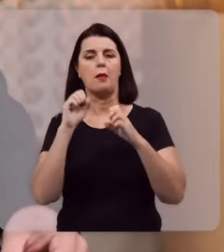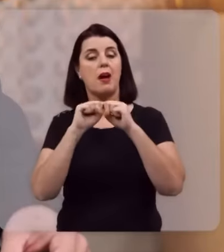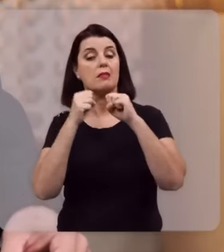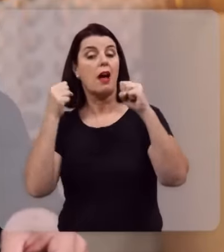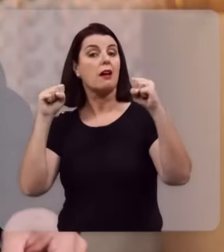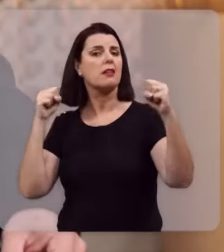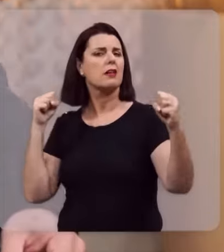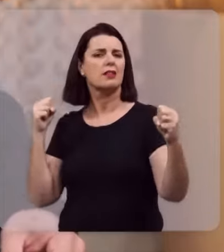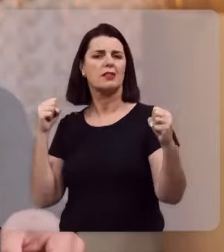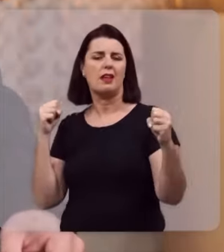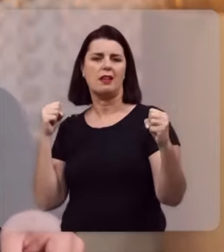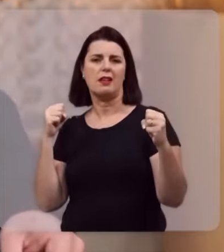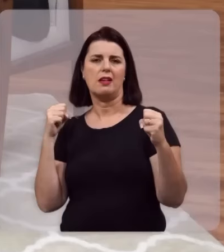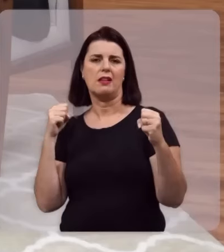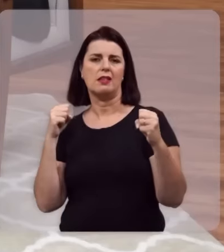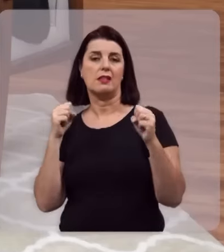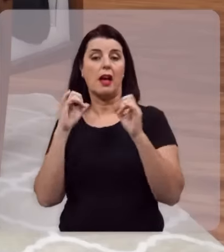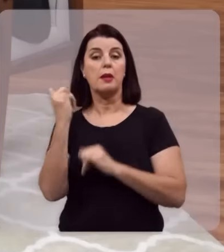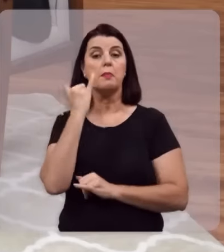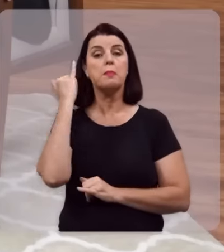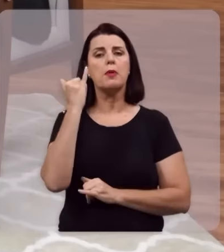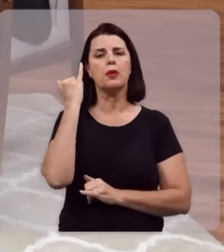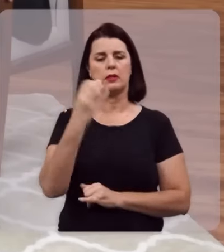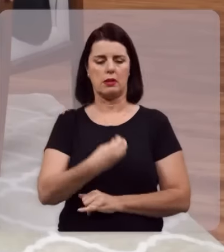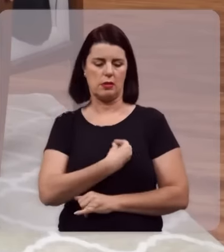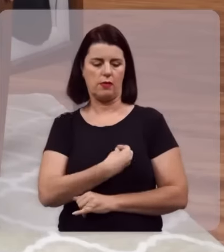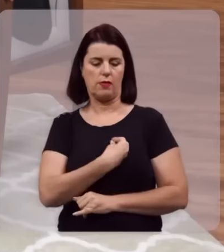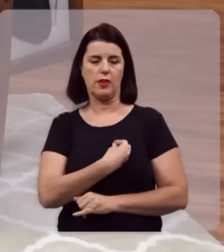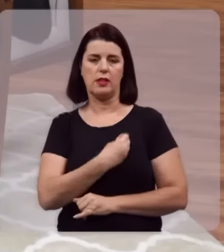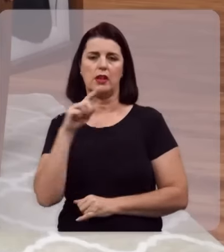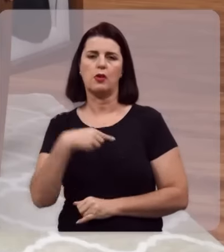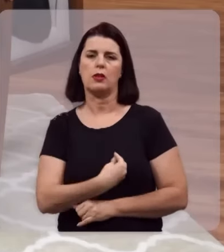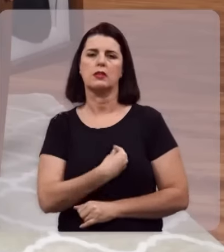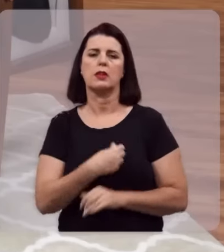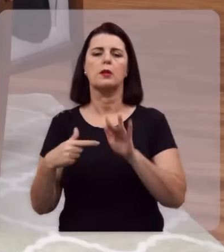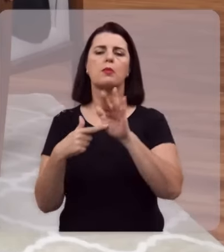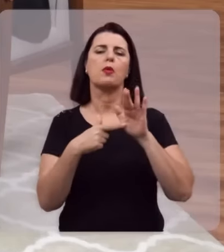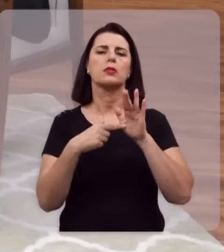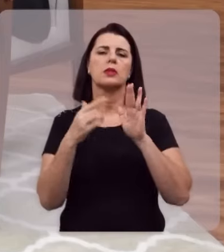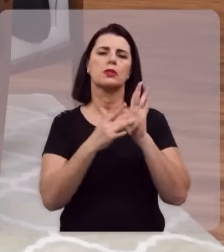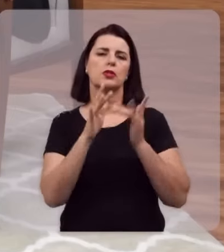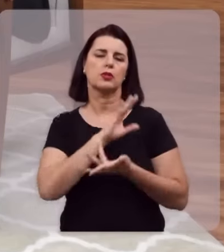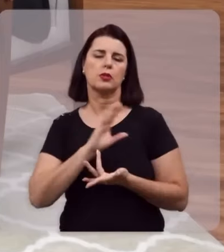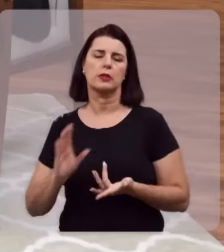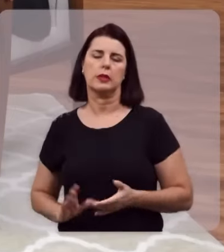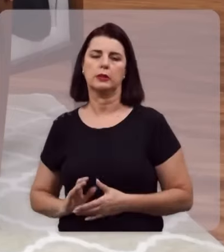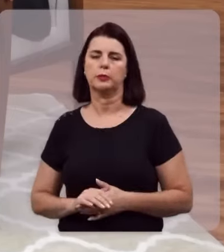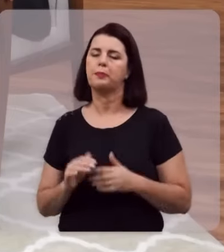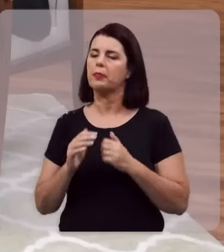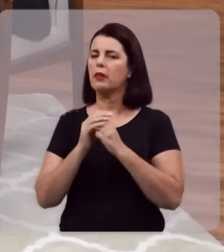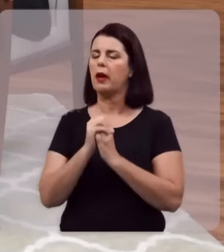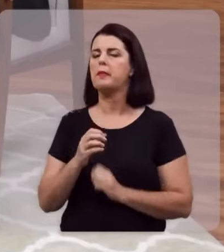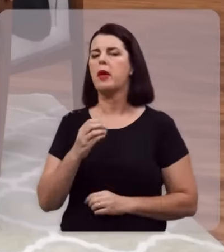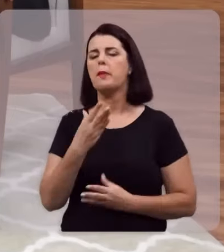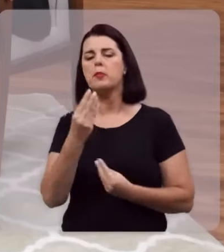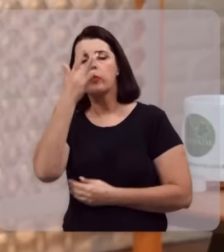mas da grandiosidade, da relevância. Então é viver uma vida relevante que exala o bom perfume de Cristo. Amém.